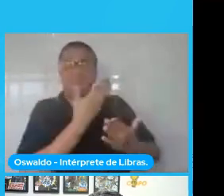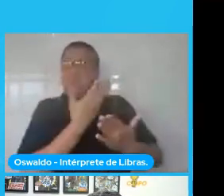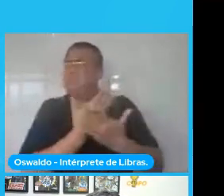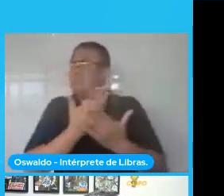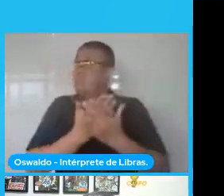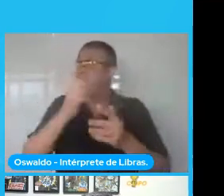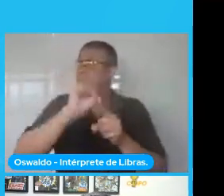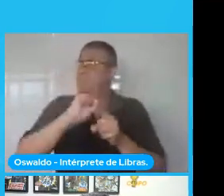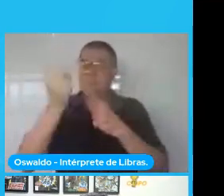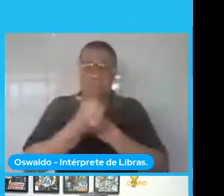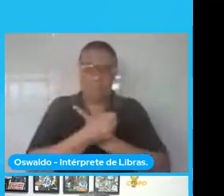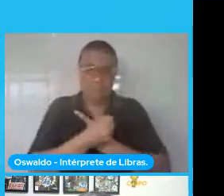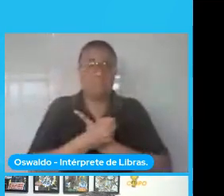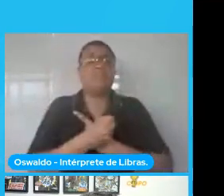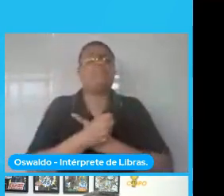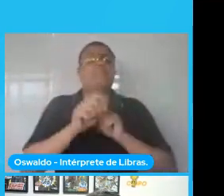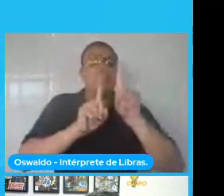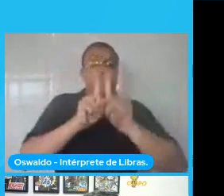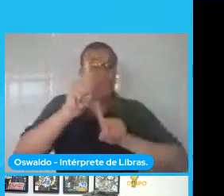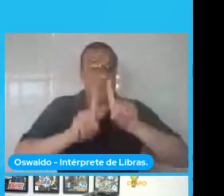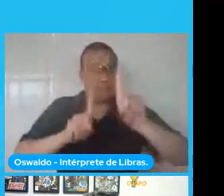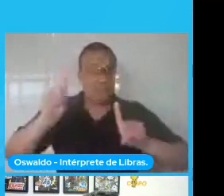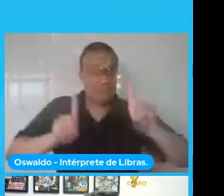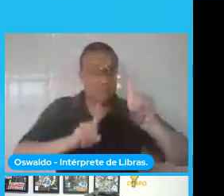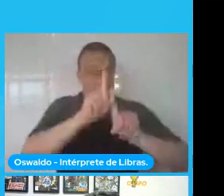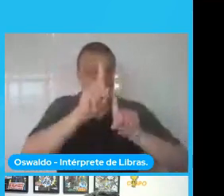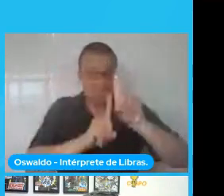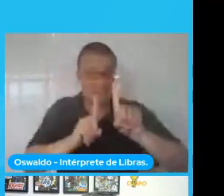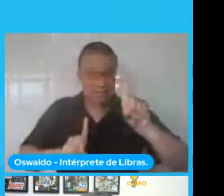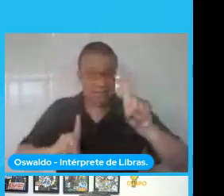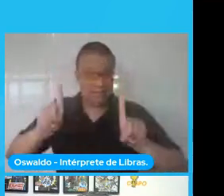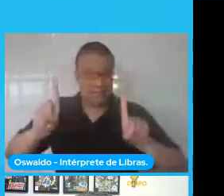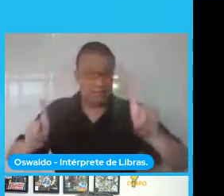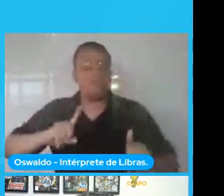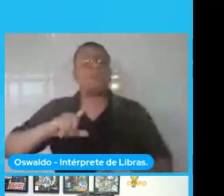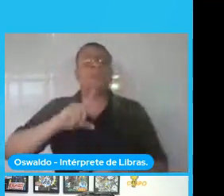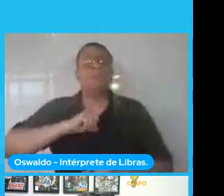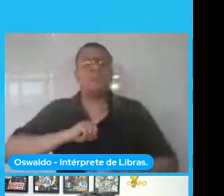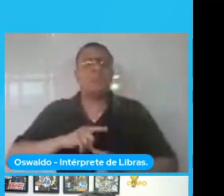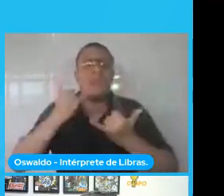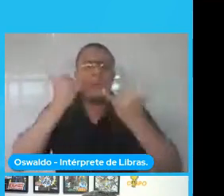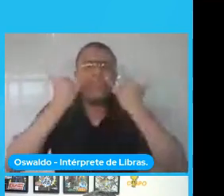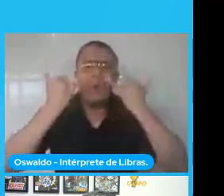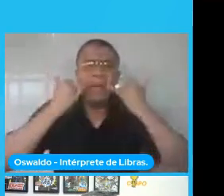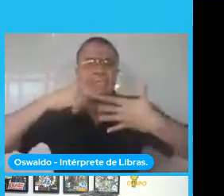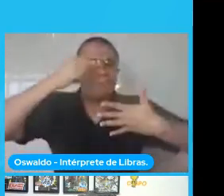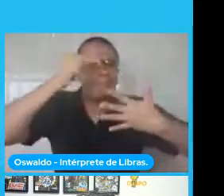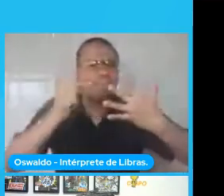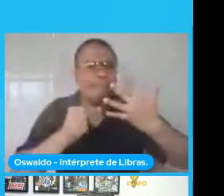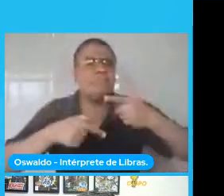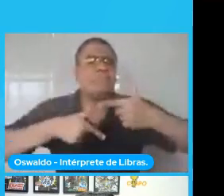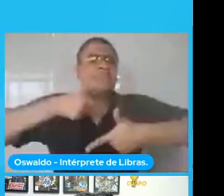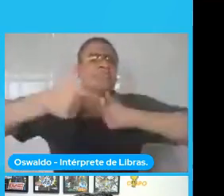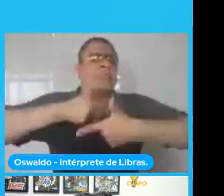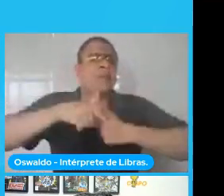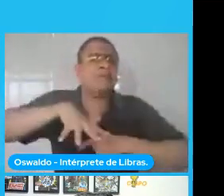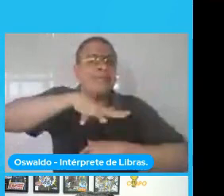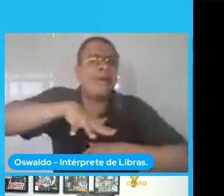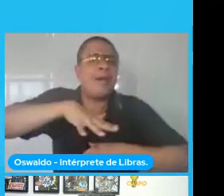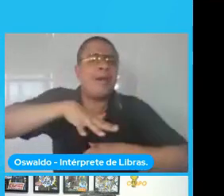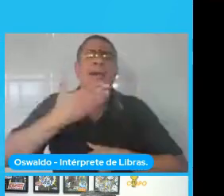a gente precisa entender a diversidade dos dados que a gente está trabalhando, para que que a gente está trabalhando, e se os dados que a gente tem são